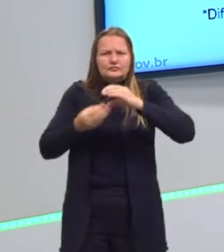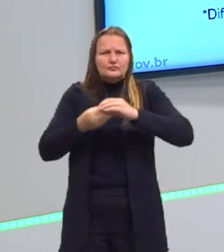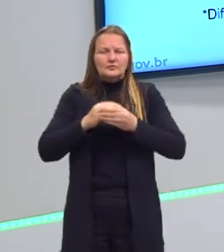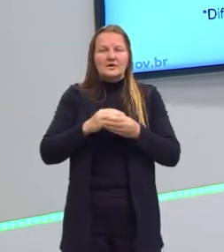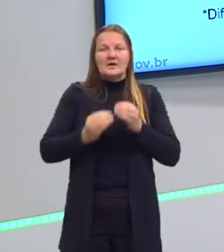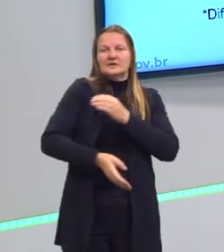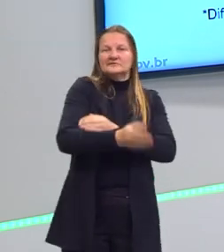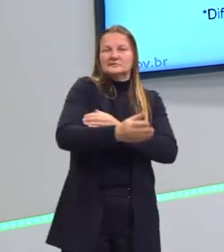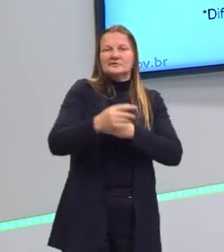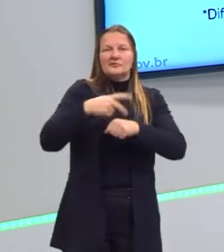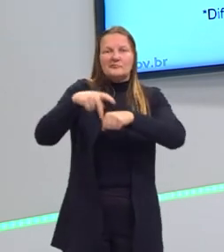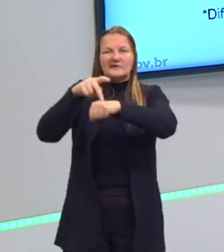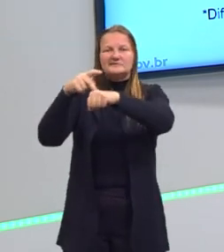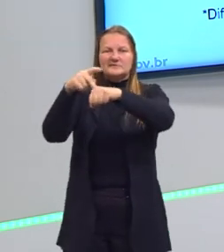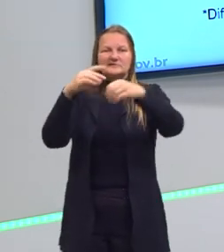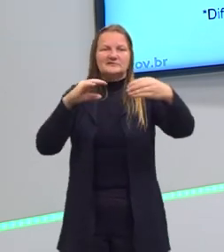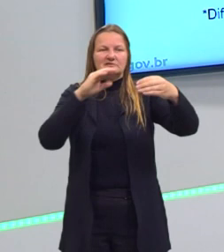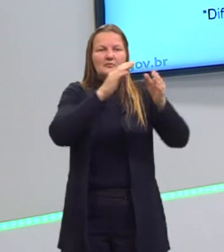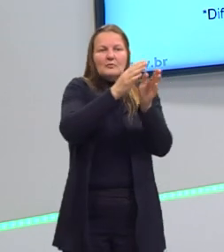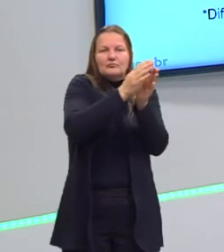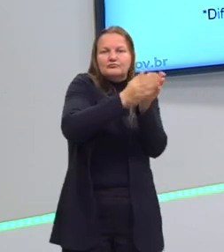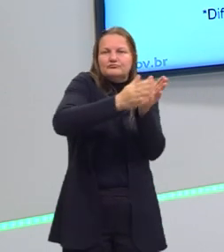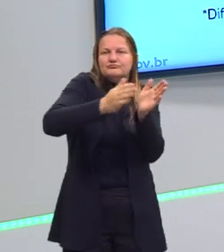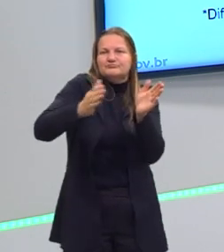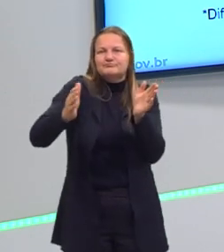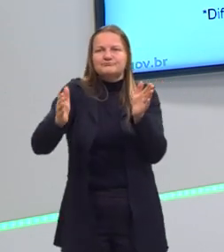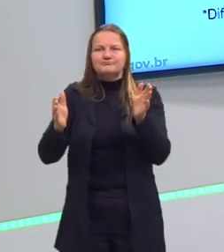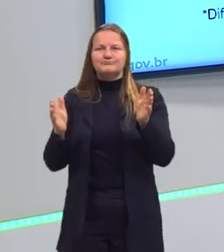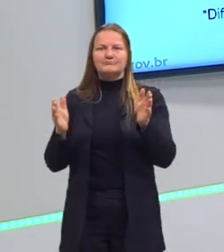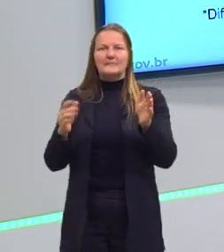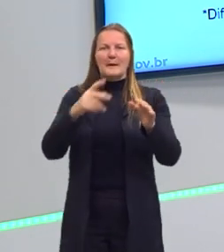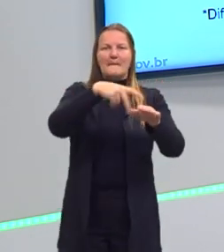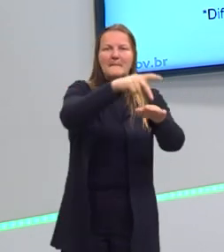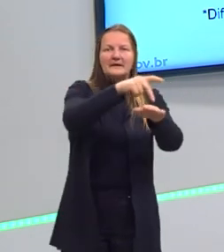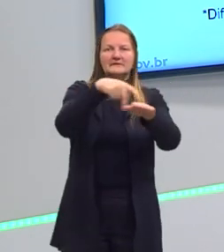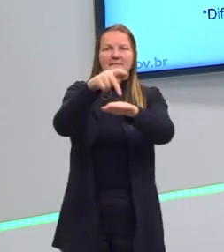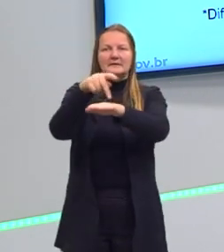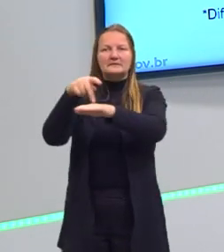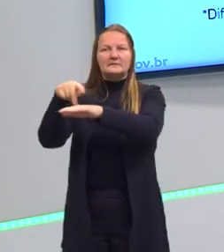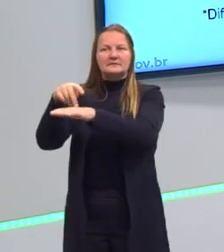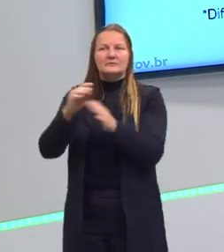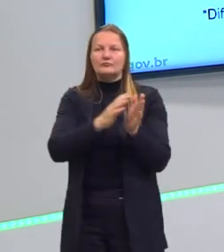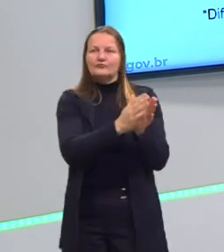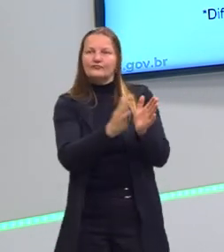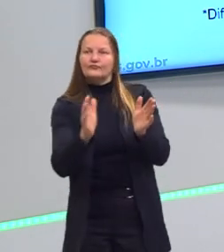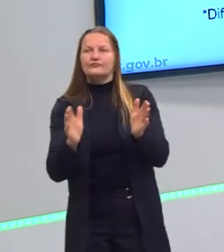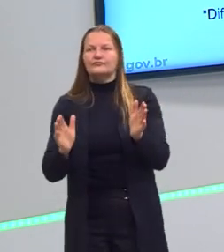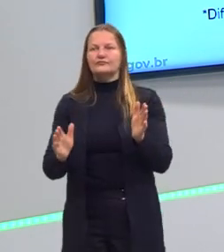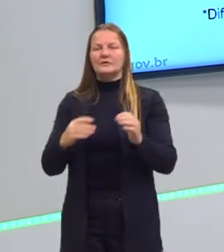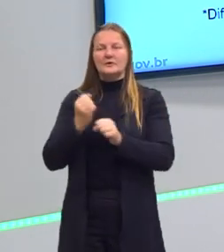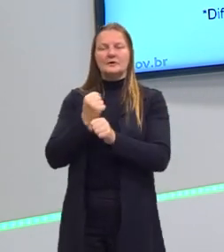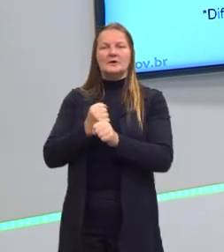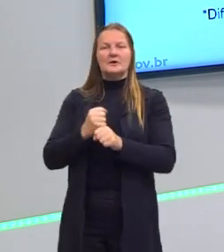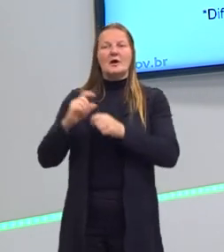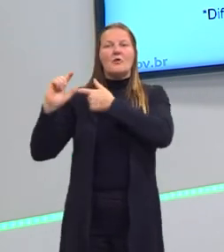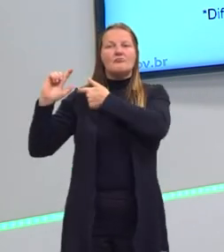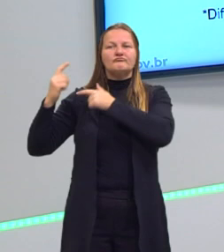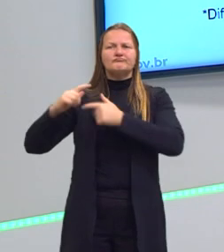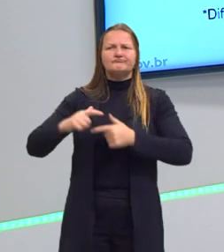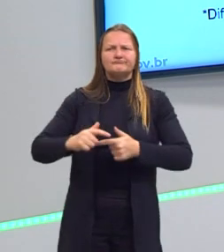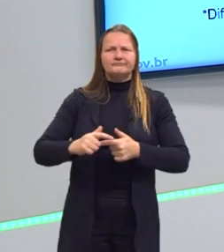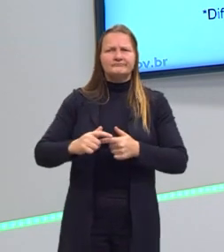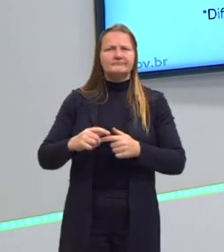em outro. Então, cadeias produtivas, para os mais conservadores, digamos assim, por exemplo, se nós